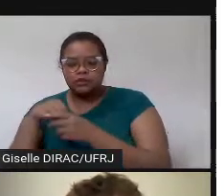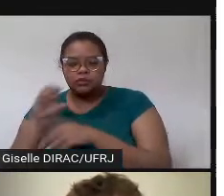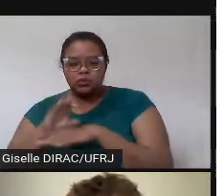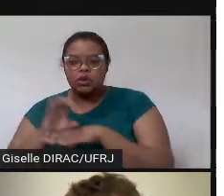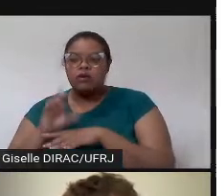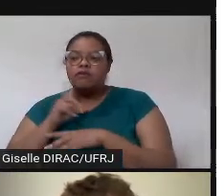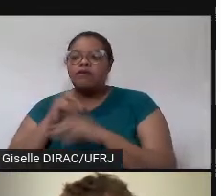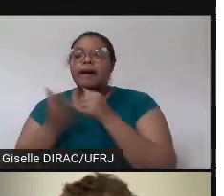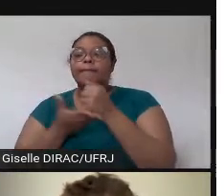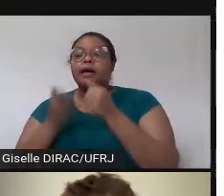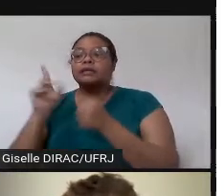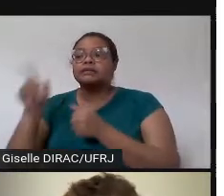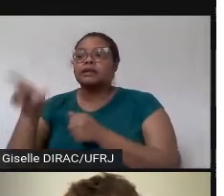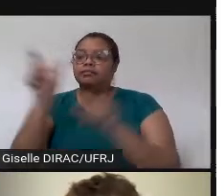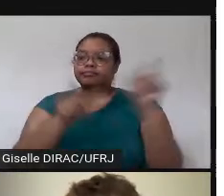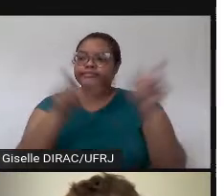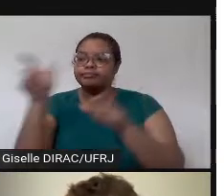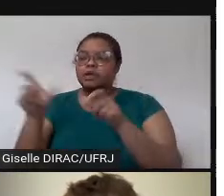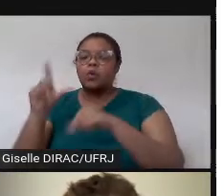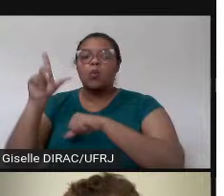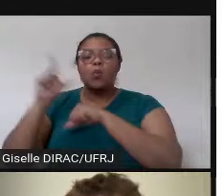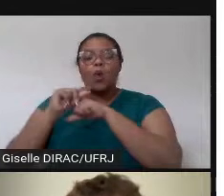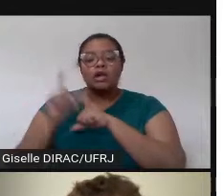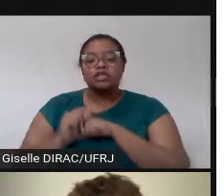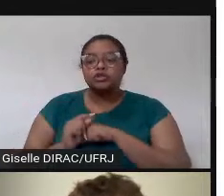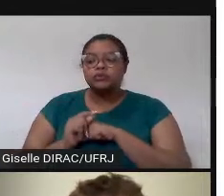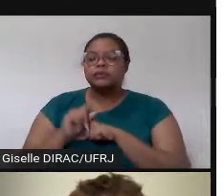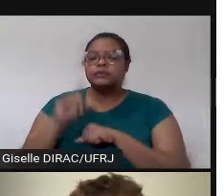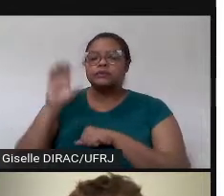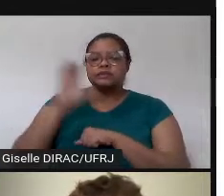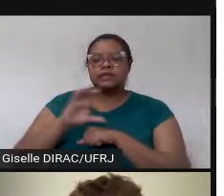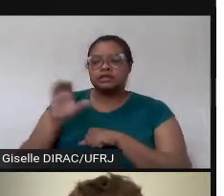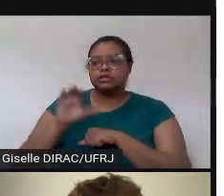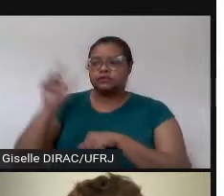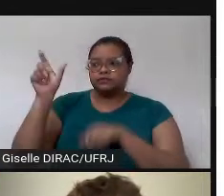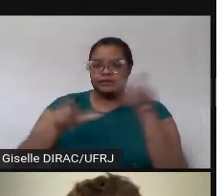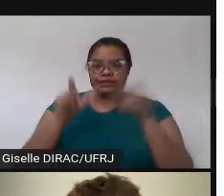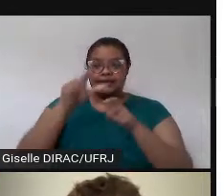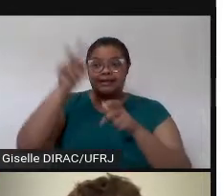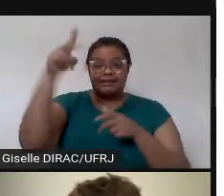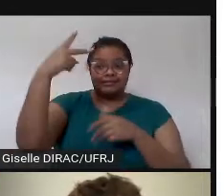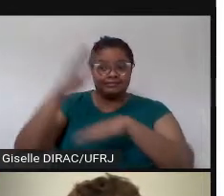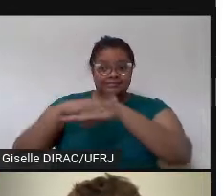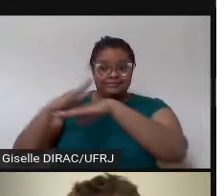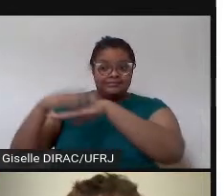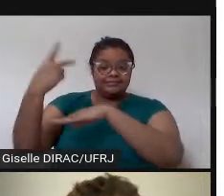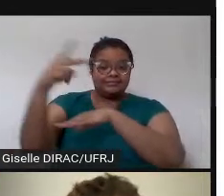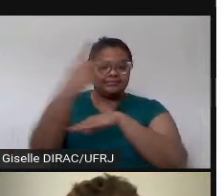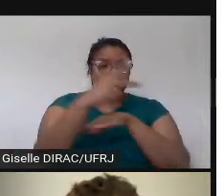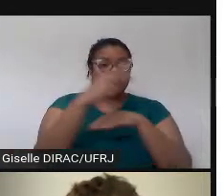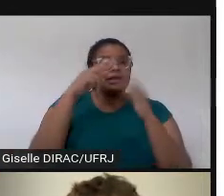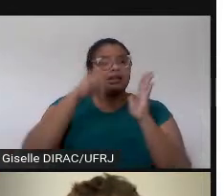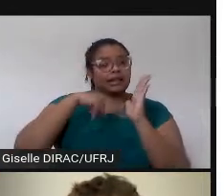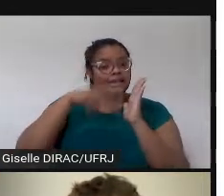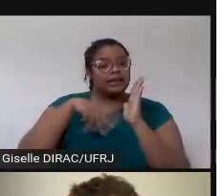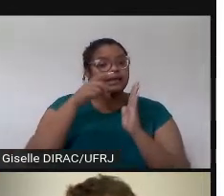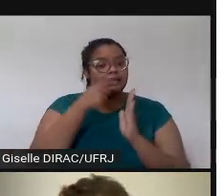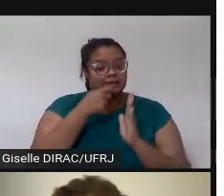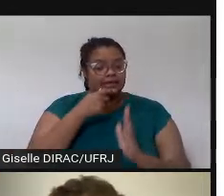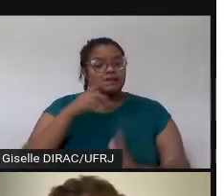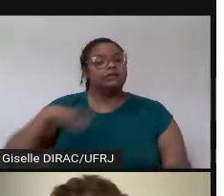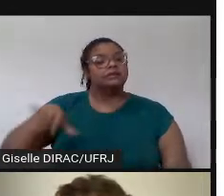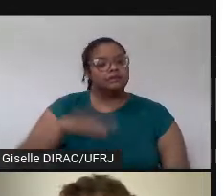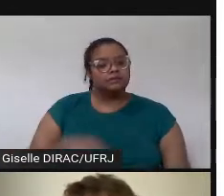dos alunos. Os artigos científicos que os alunos normalmente leem em inglês nas suas áreas.